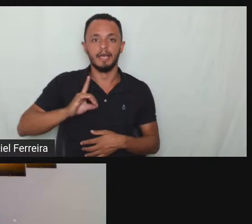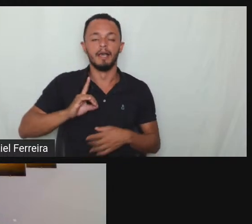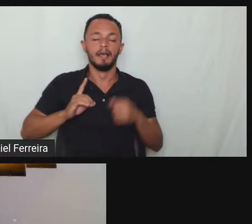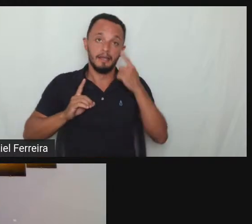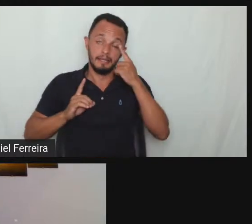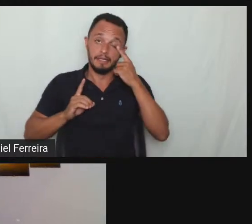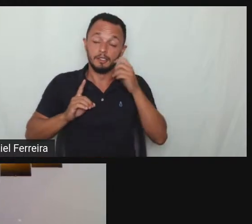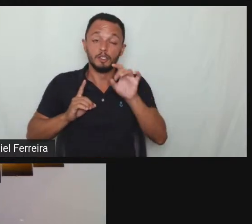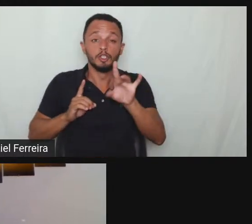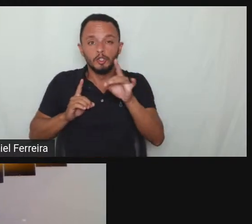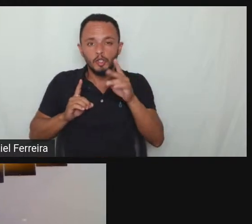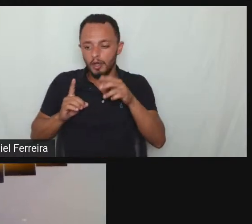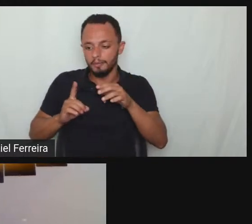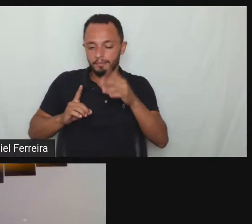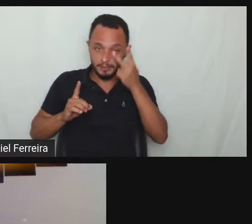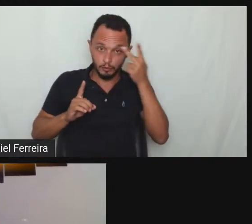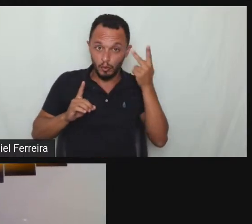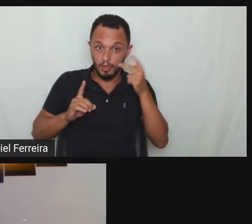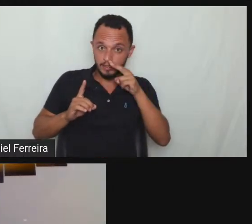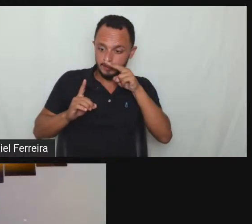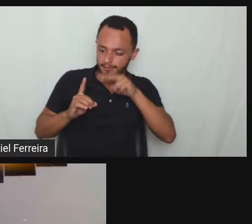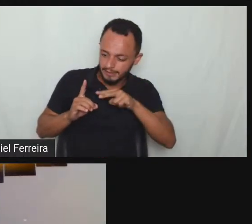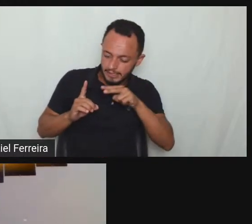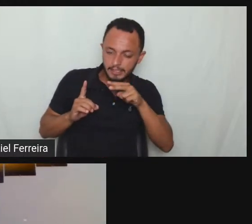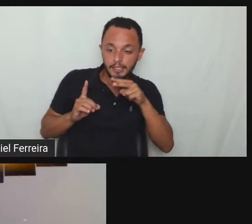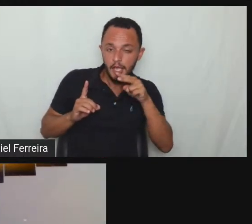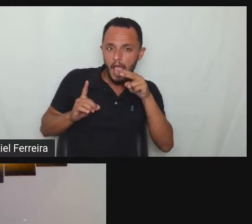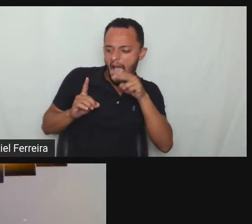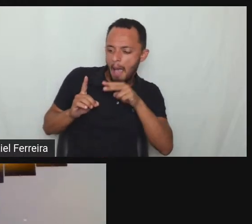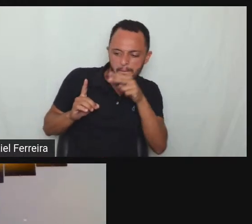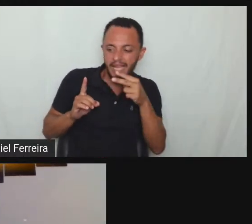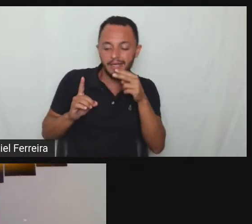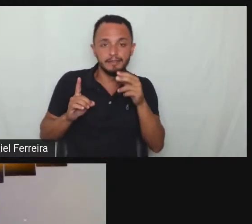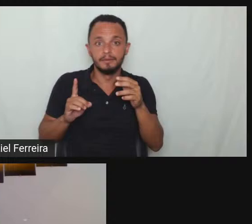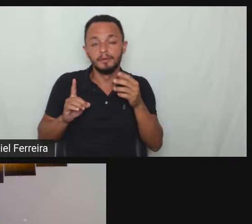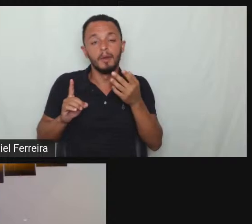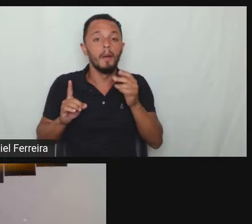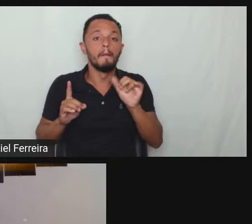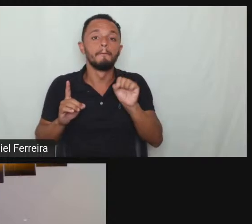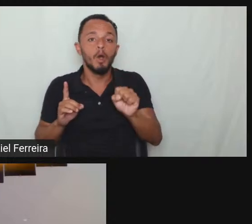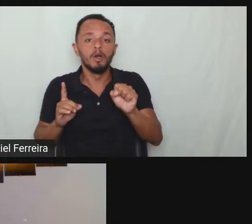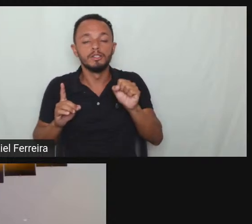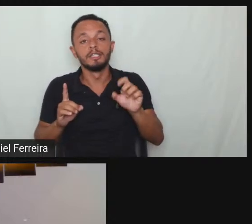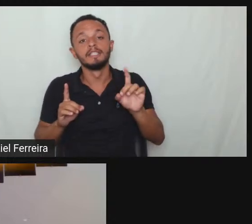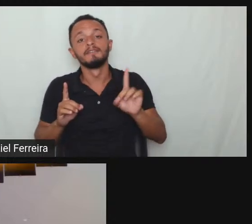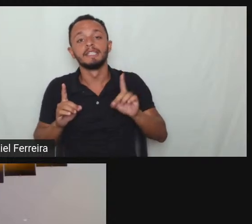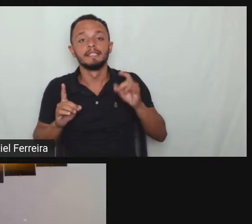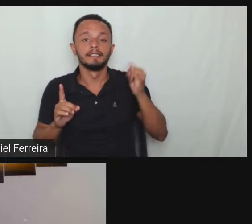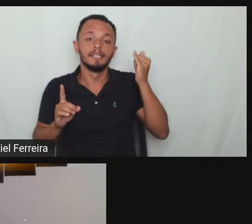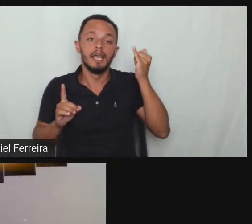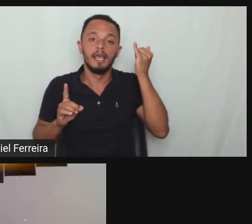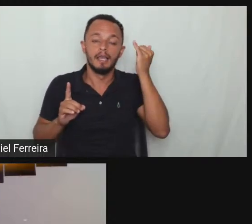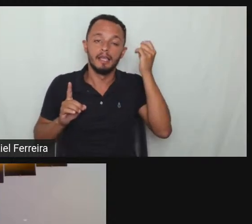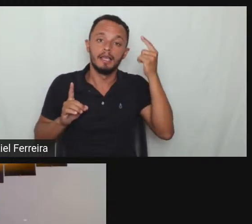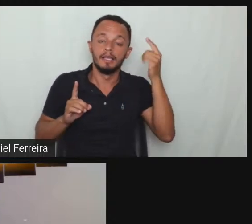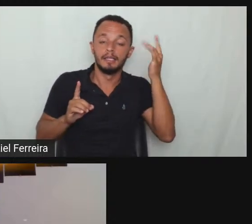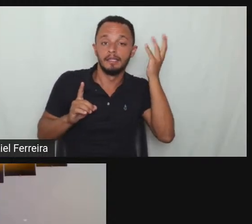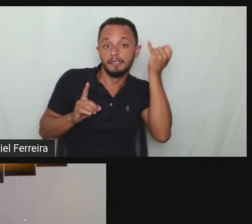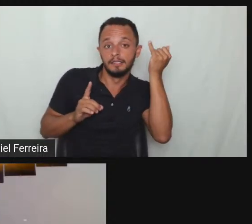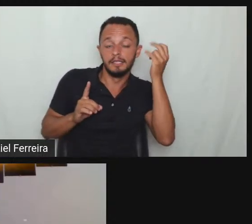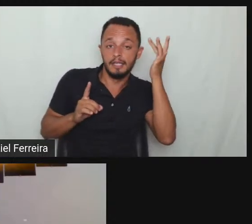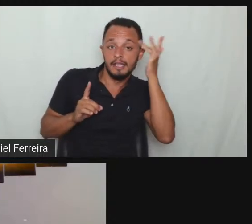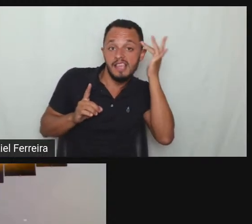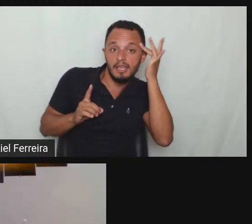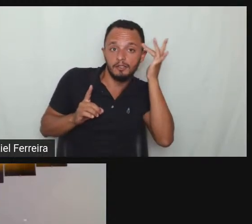ou pessoas com deficiência intelectual pessoas com autismo é muito comum no autismo leve no Asperger essa pessoa às vezes